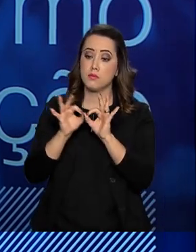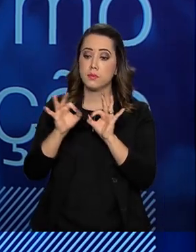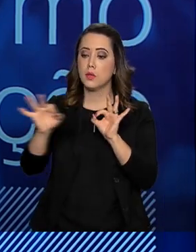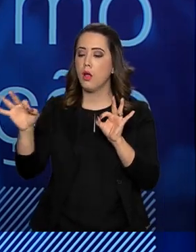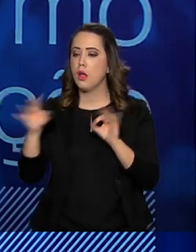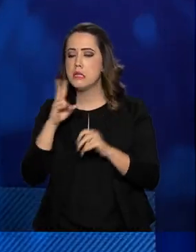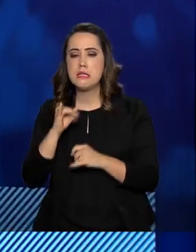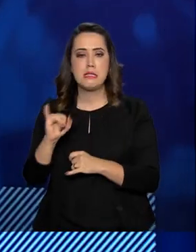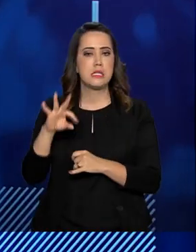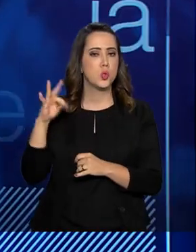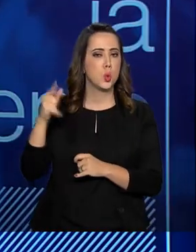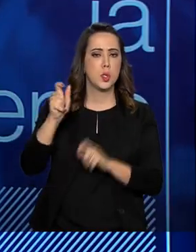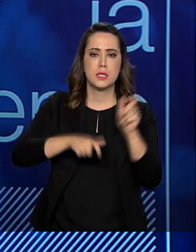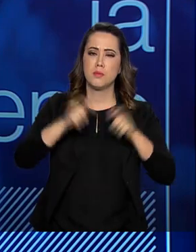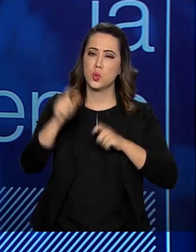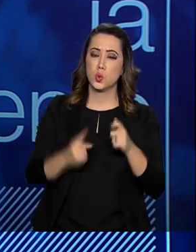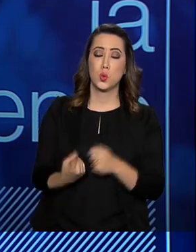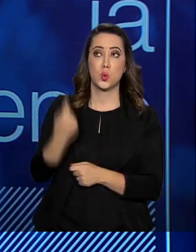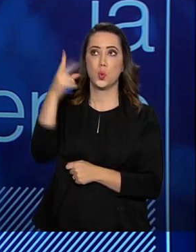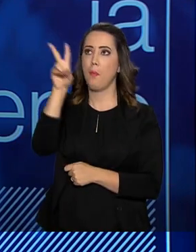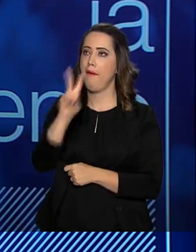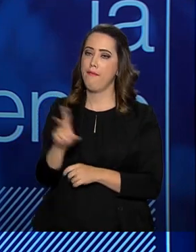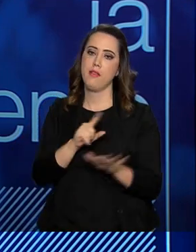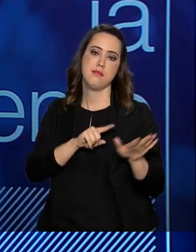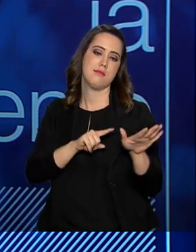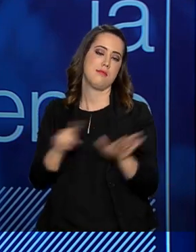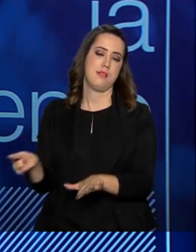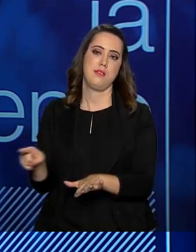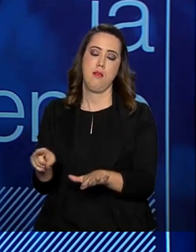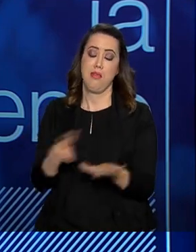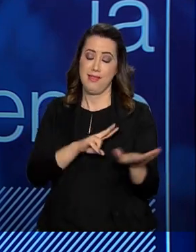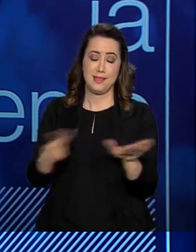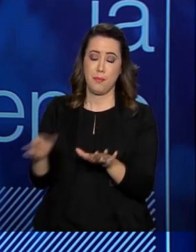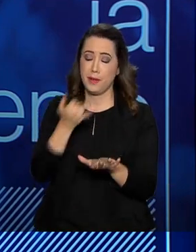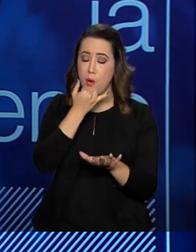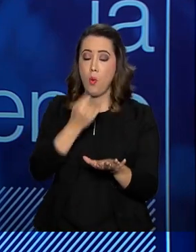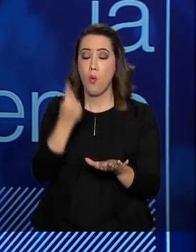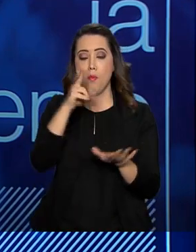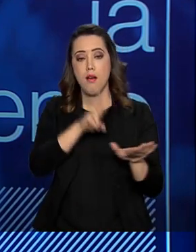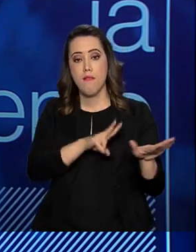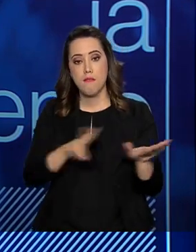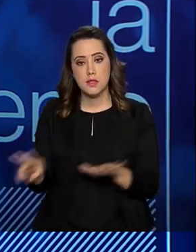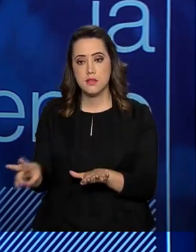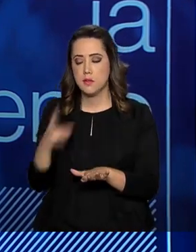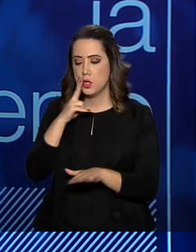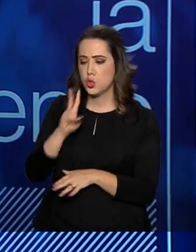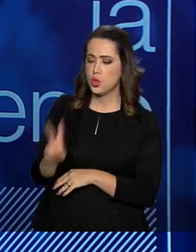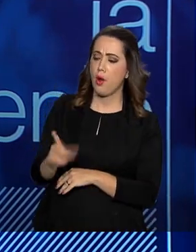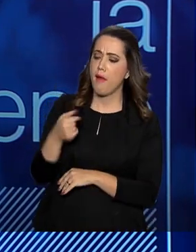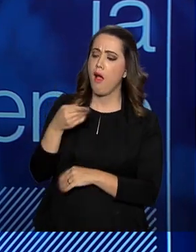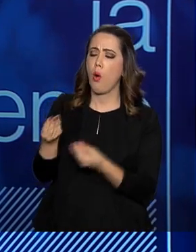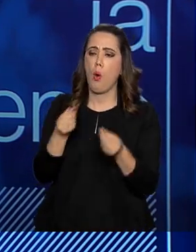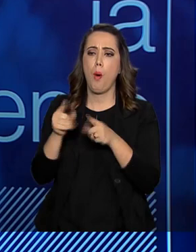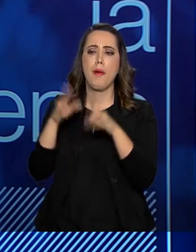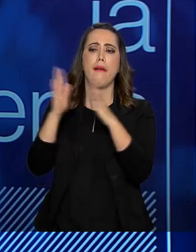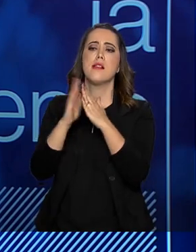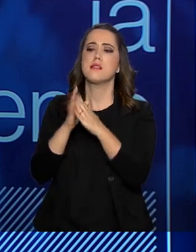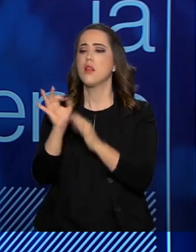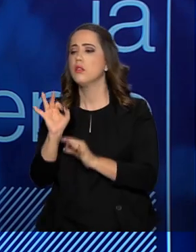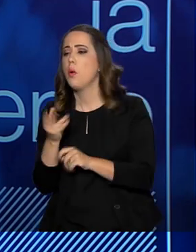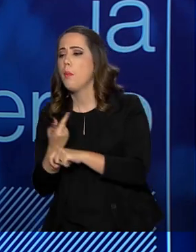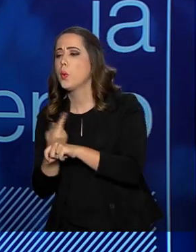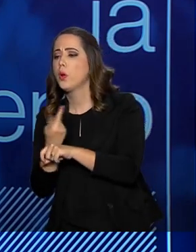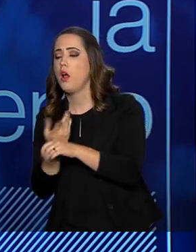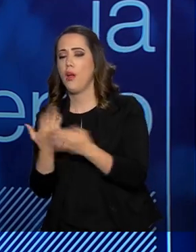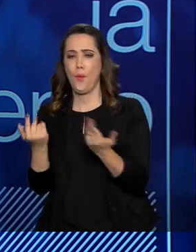todo mundo olhar o seu quintal, pelo menos uma vez na semana, como a gente faz, Toda semana a gente acorda na segunda-feira, vamos ao trabalho, tem uma